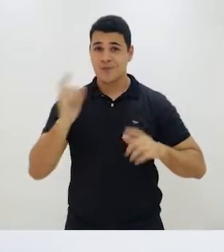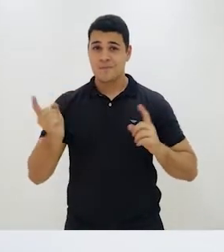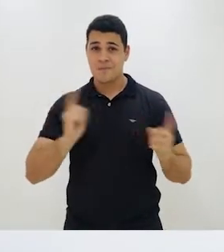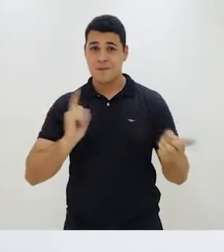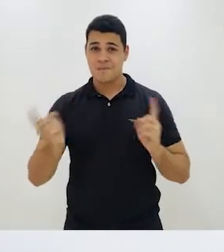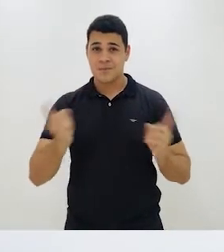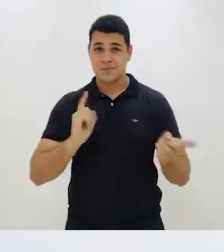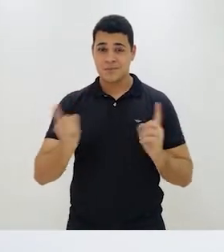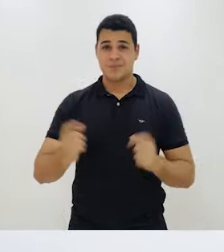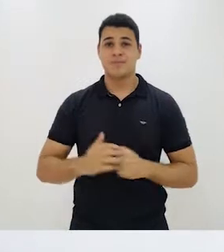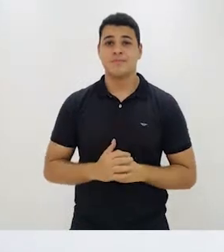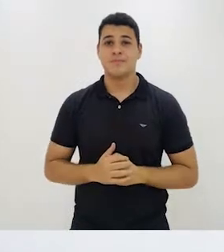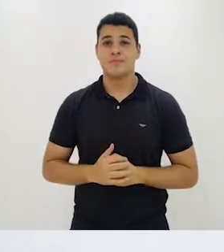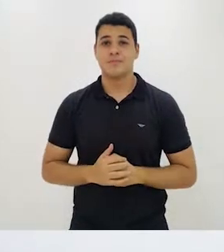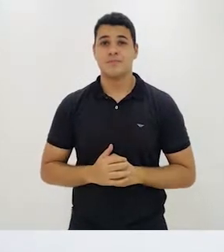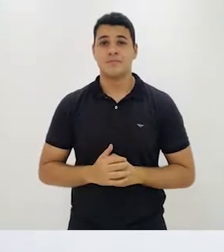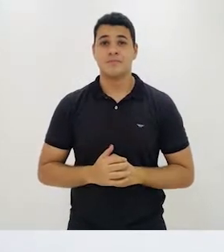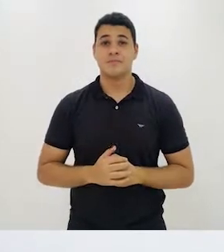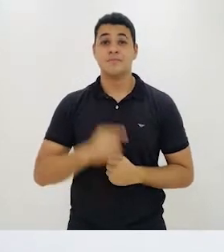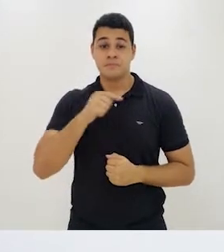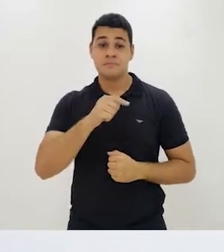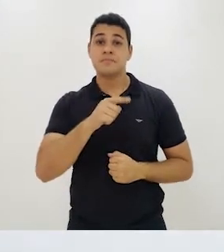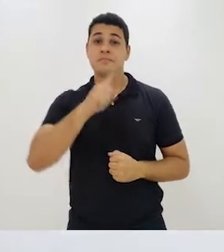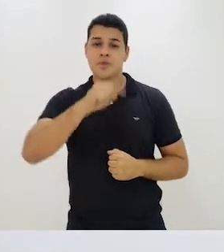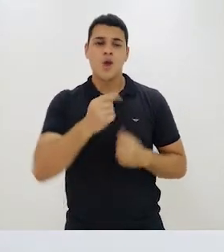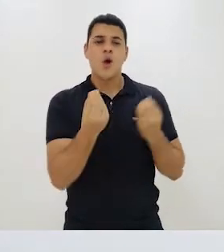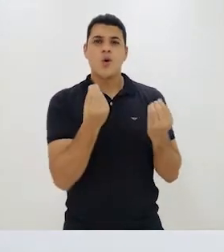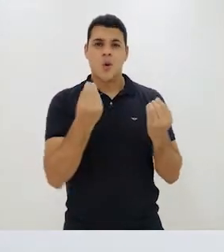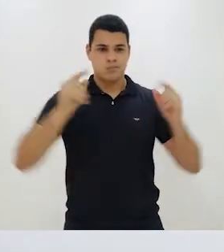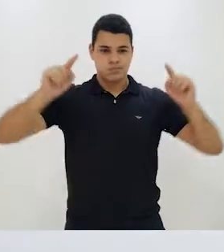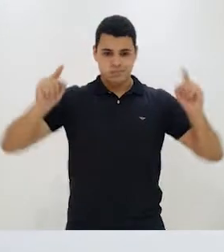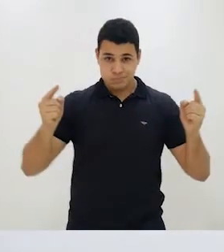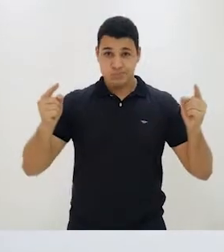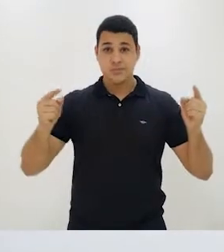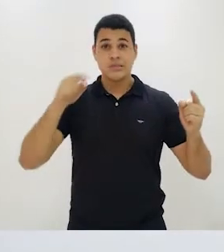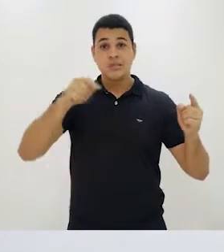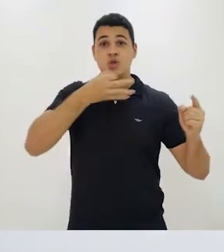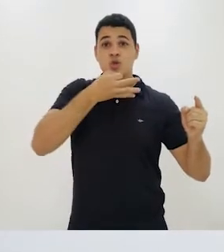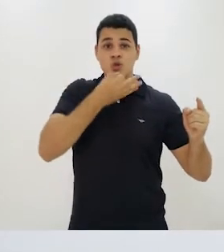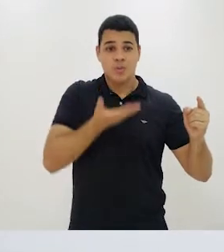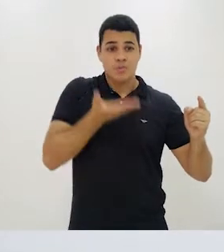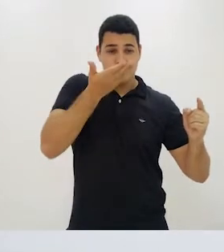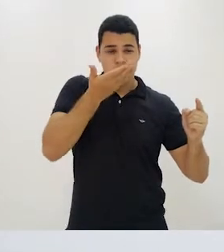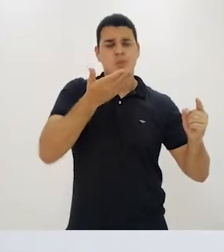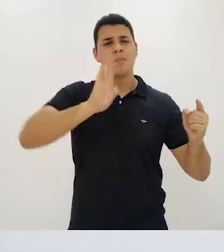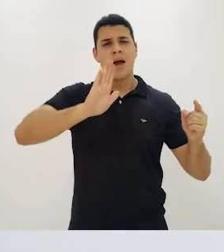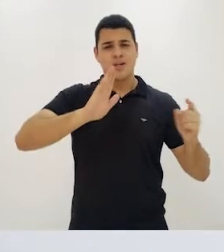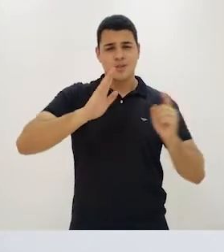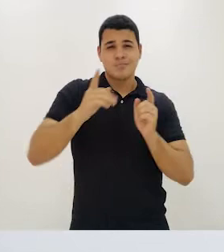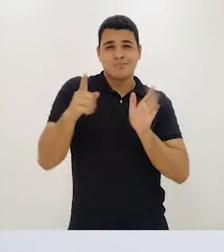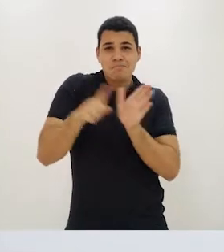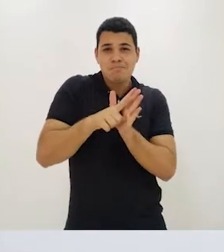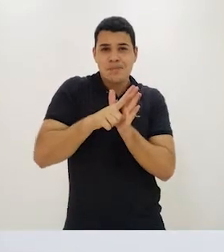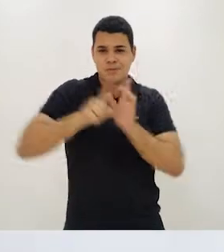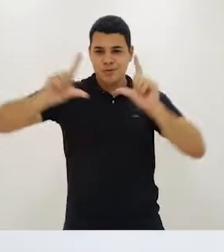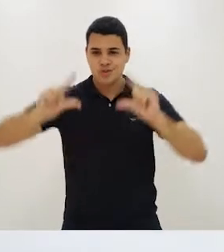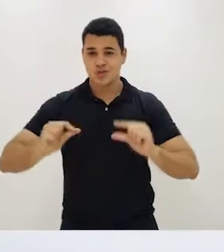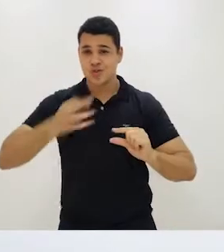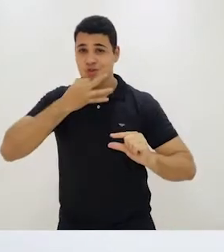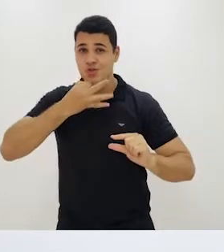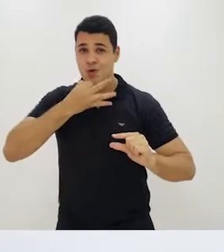Essa escrita é semínima pontuada, colcheia ligada a uma mínima.